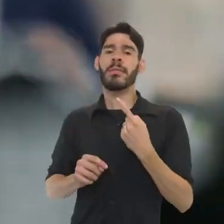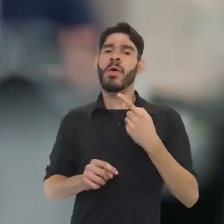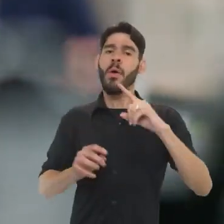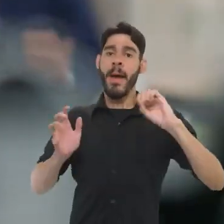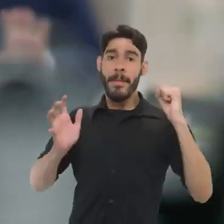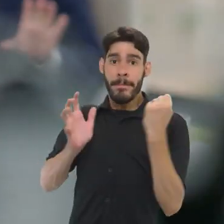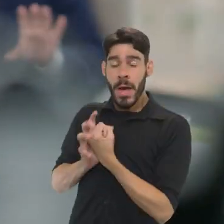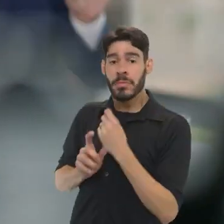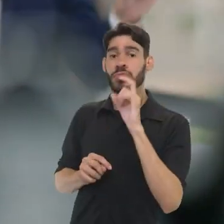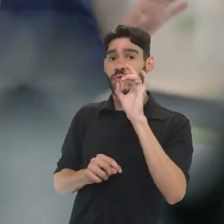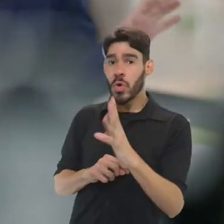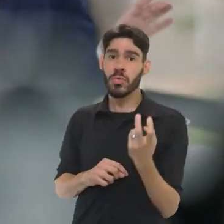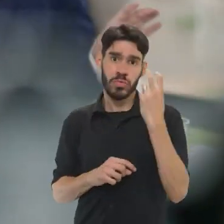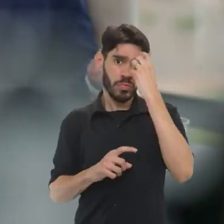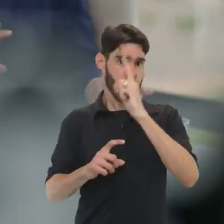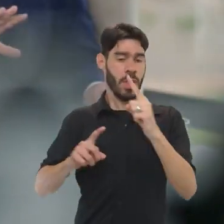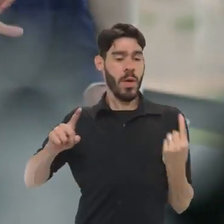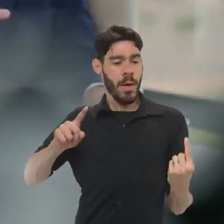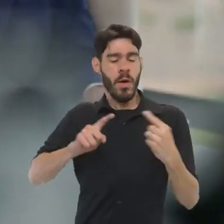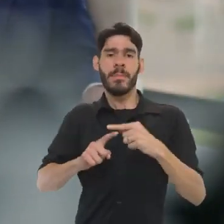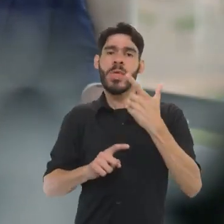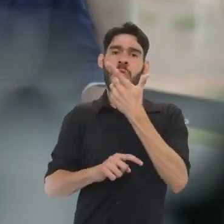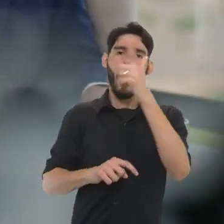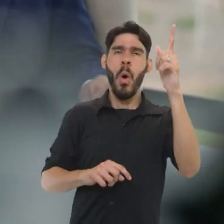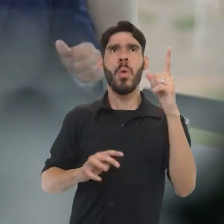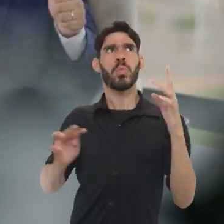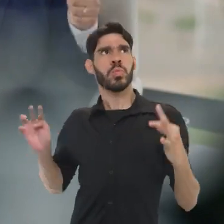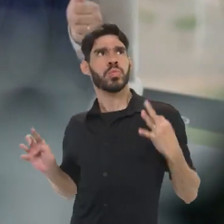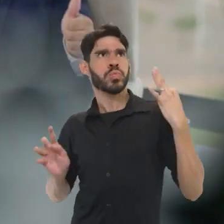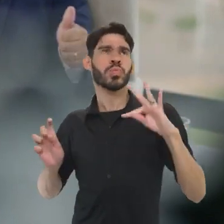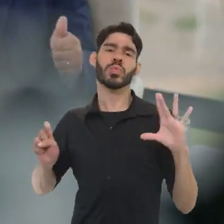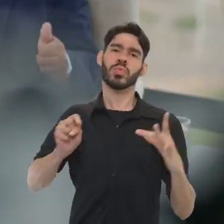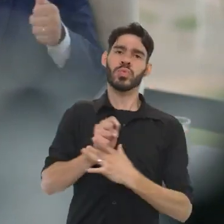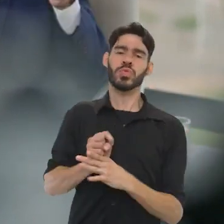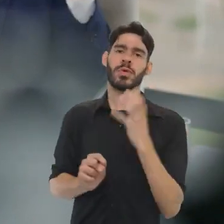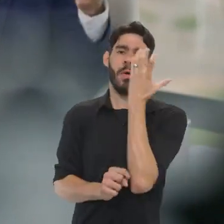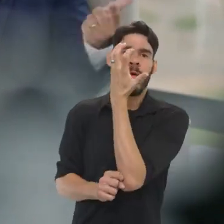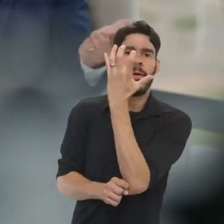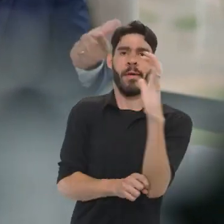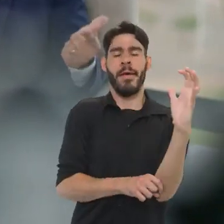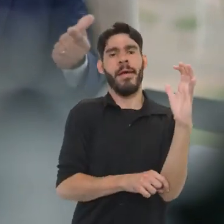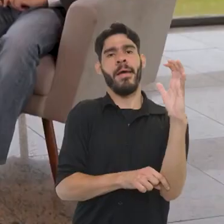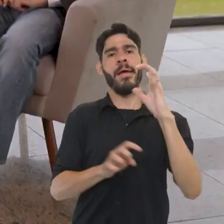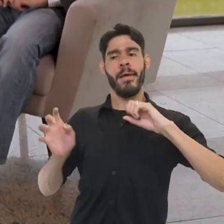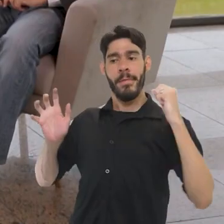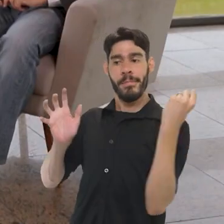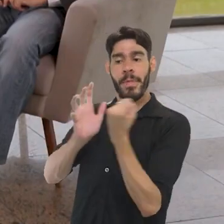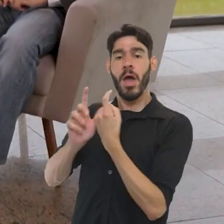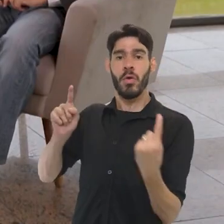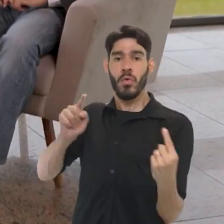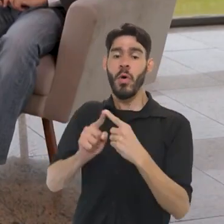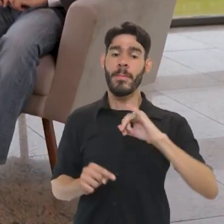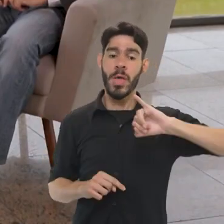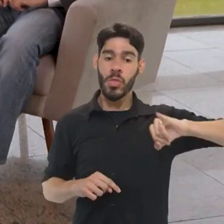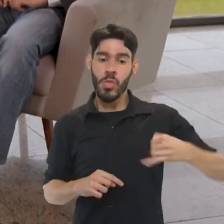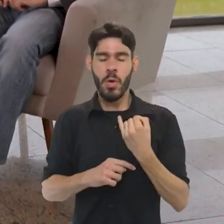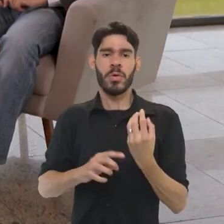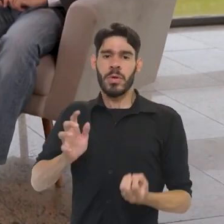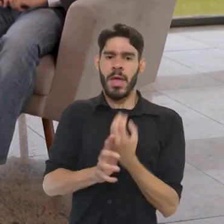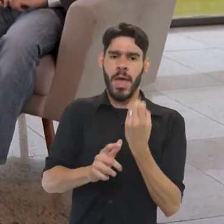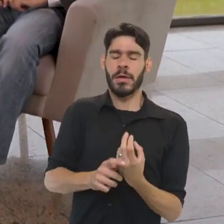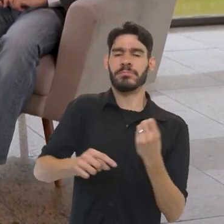-estar. Então, o patrimônio é uma ferramenta não só de cultura, tem a ver também com outras variáveis de turismo, sustentabilidade ambiental, o patrimônio diz respeito a